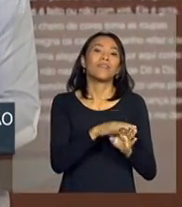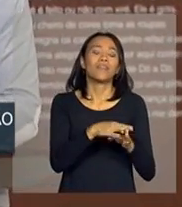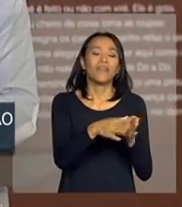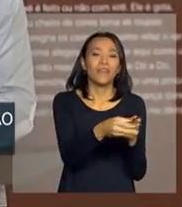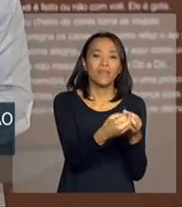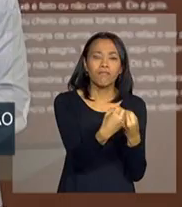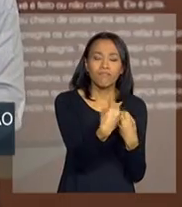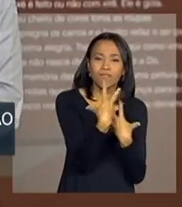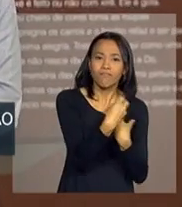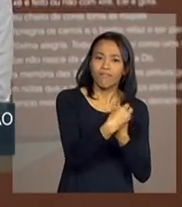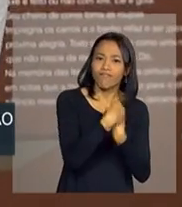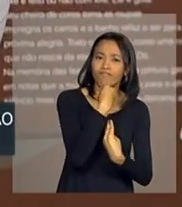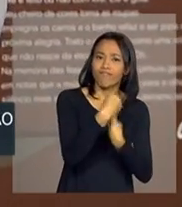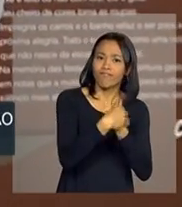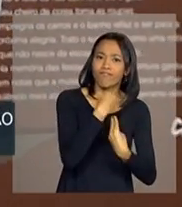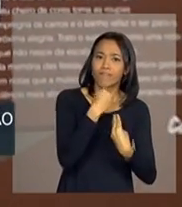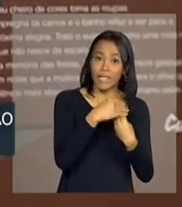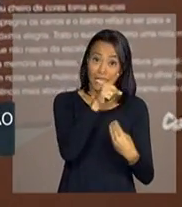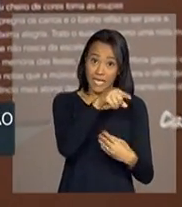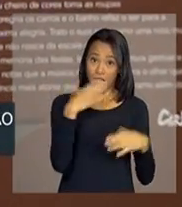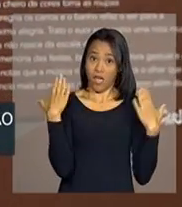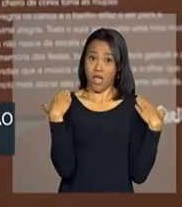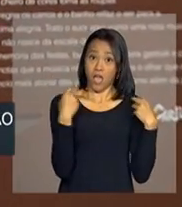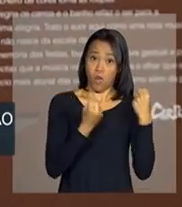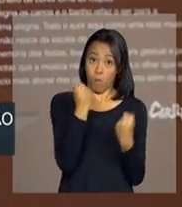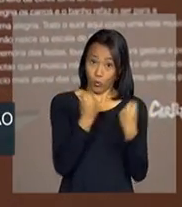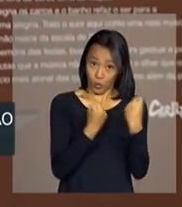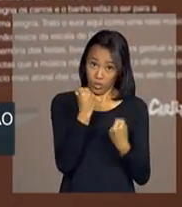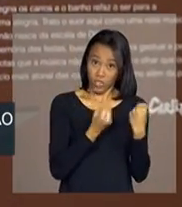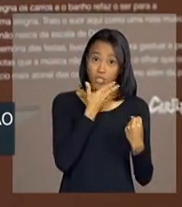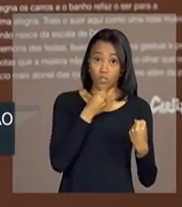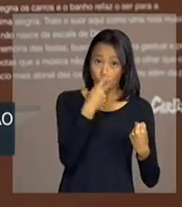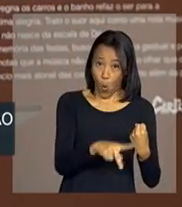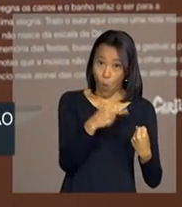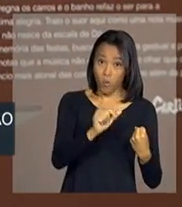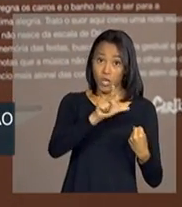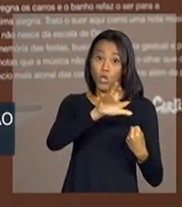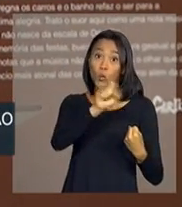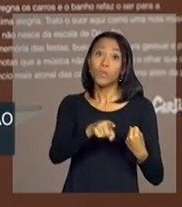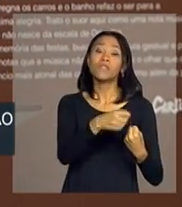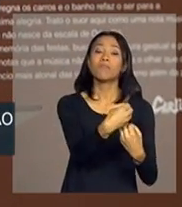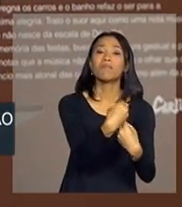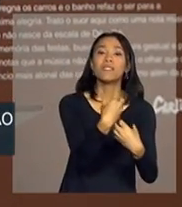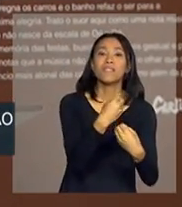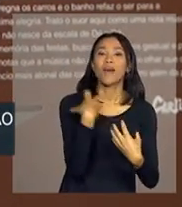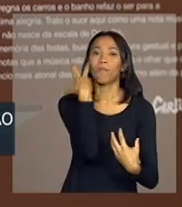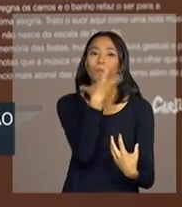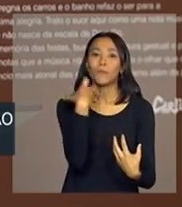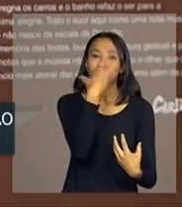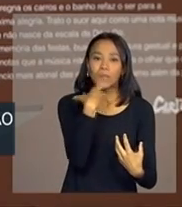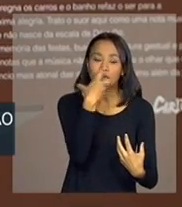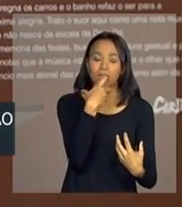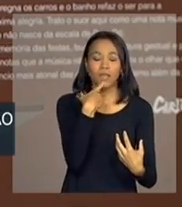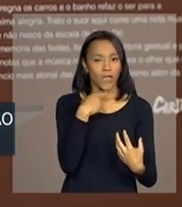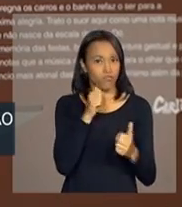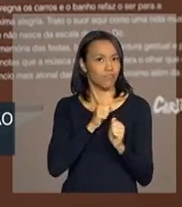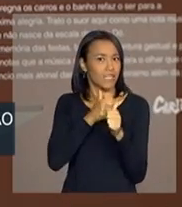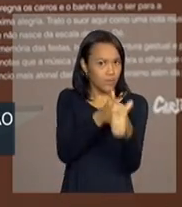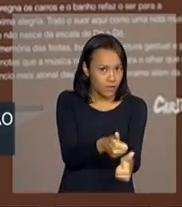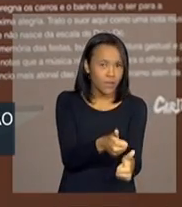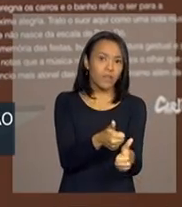pintado do bongô, que era motorista do Luiz Viana, para me ensinar música. E assim eu segui,